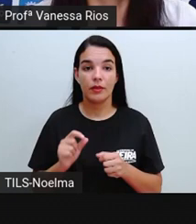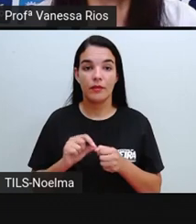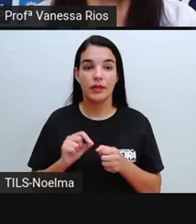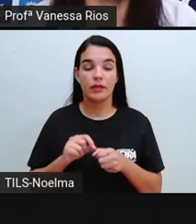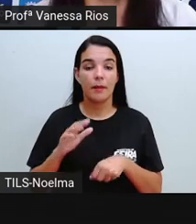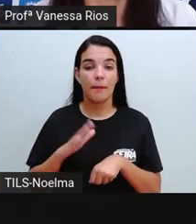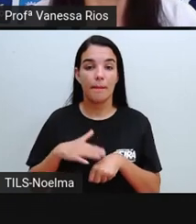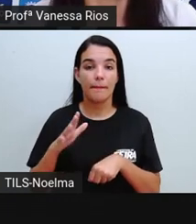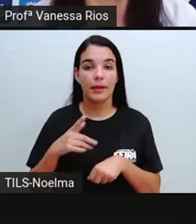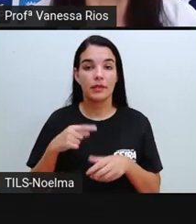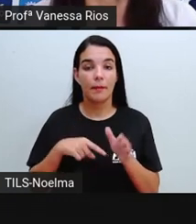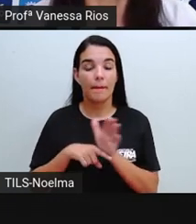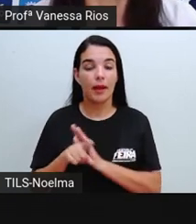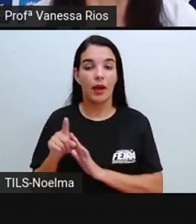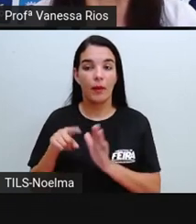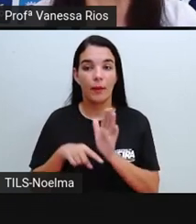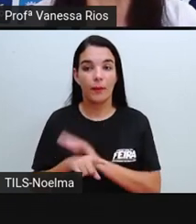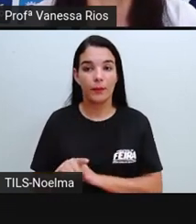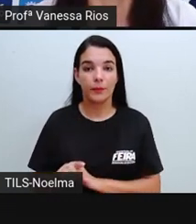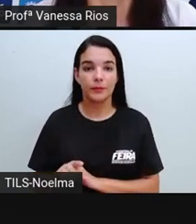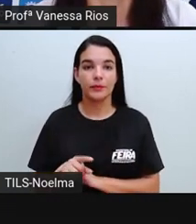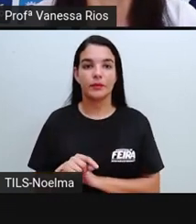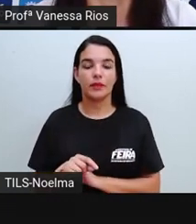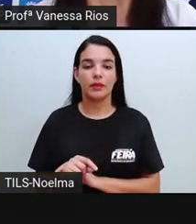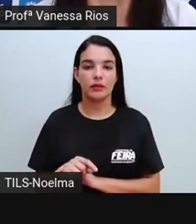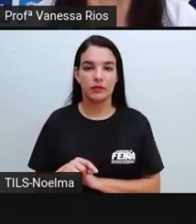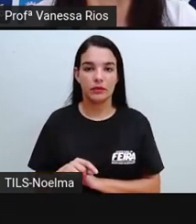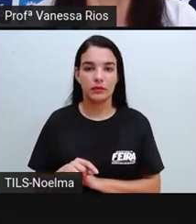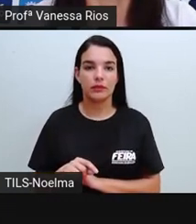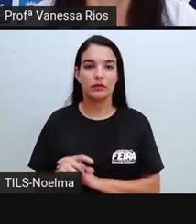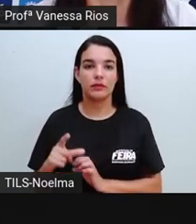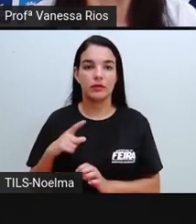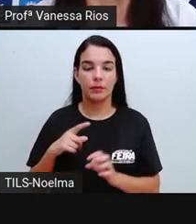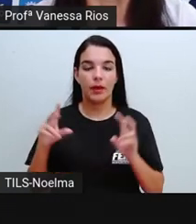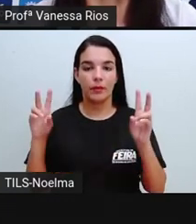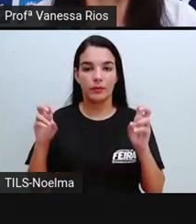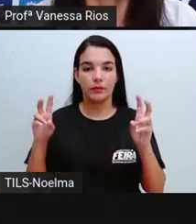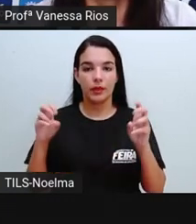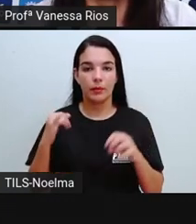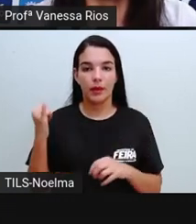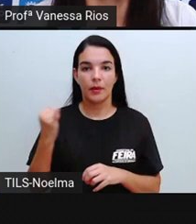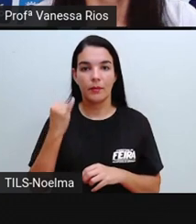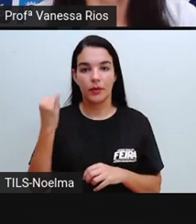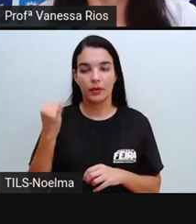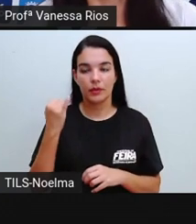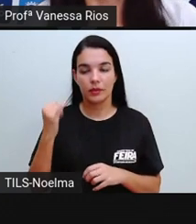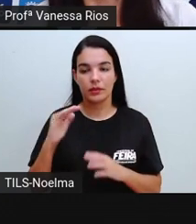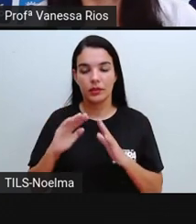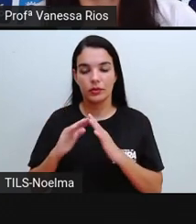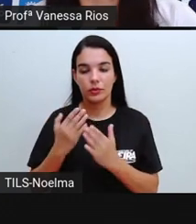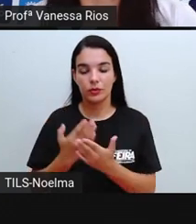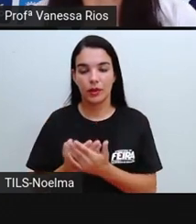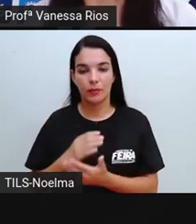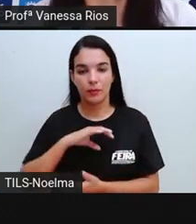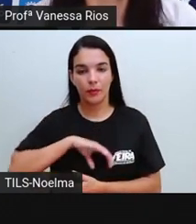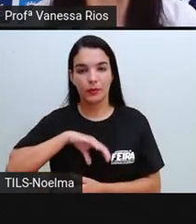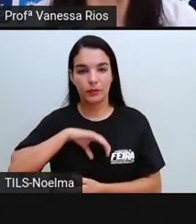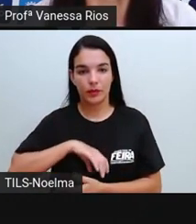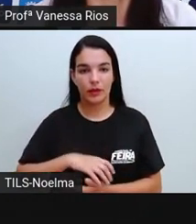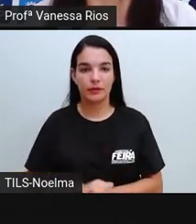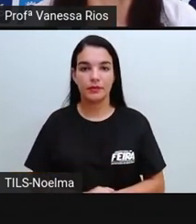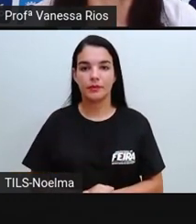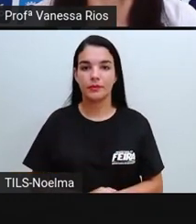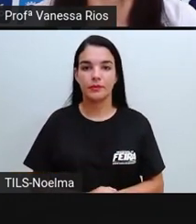perguntas, pensar em algumas perguntas relacionadas ao tema que é a importância do português, de estudar